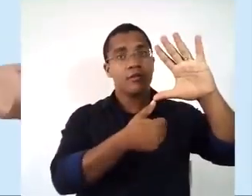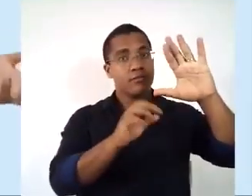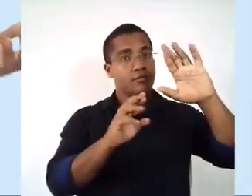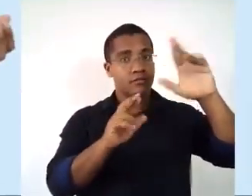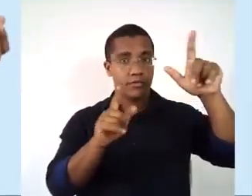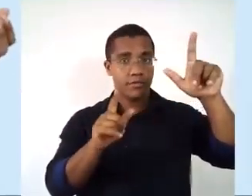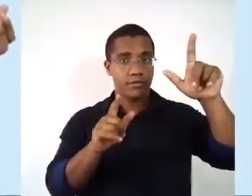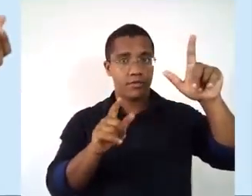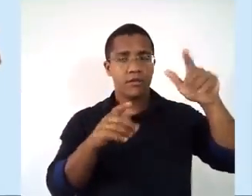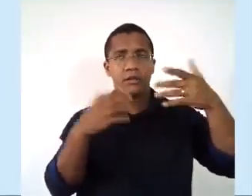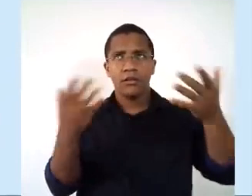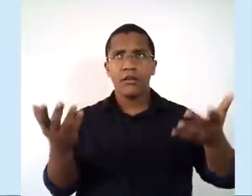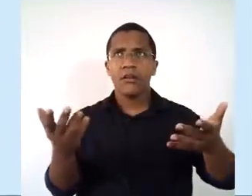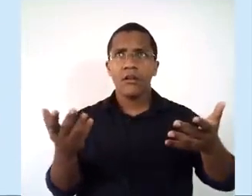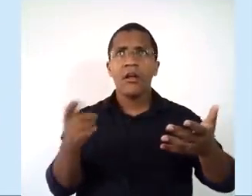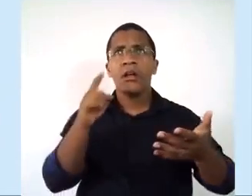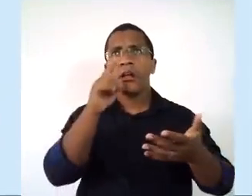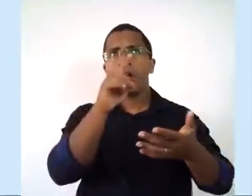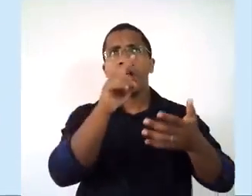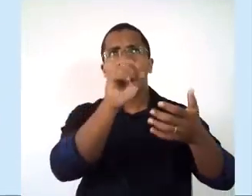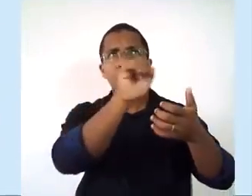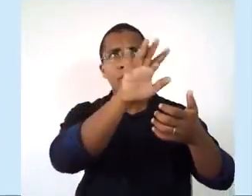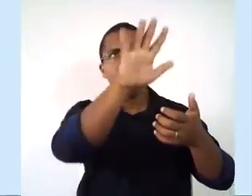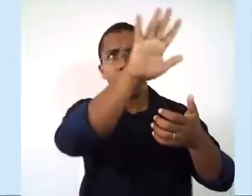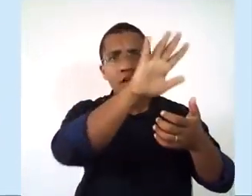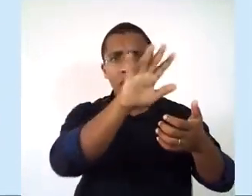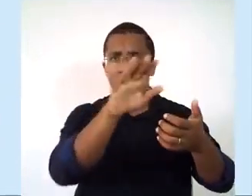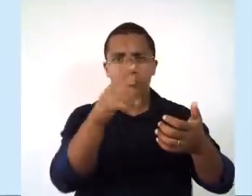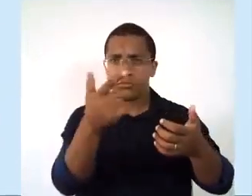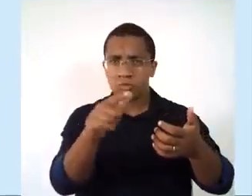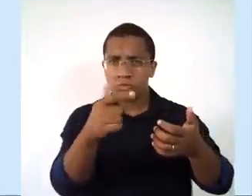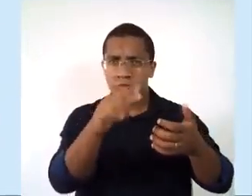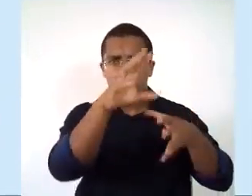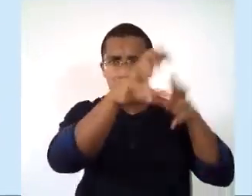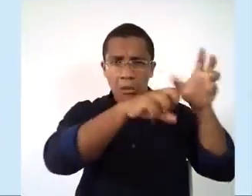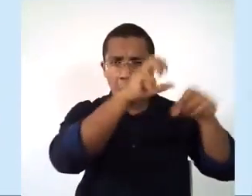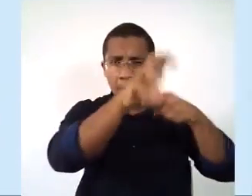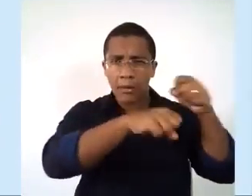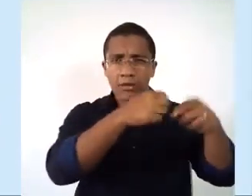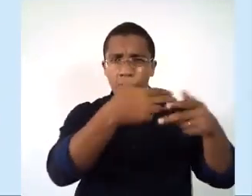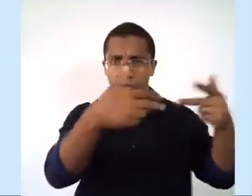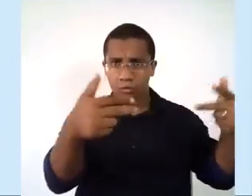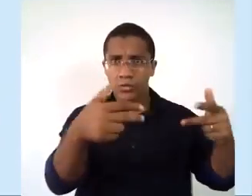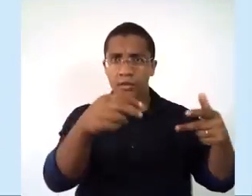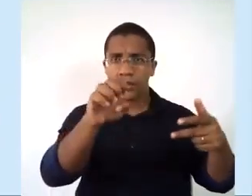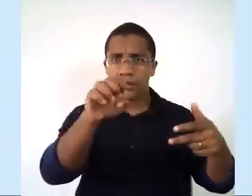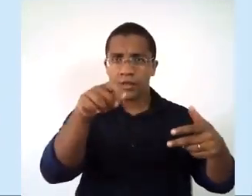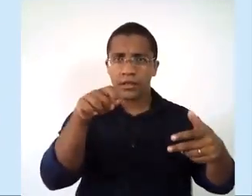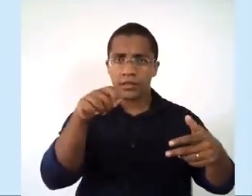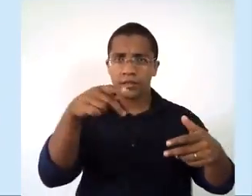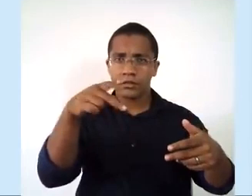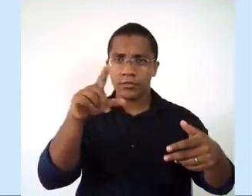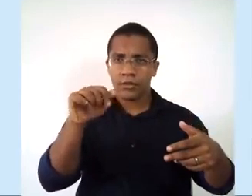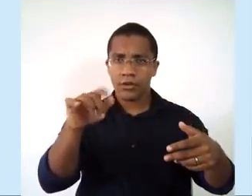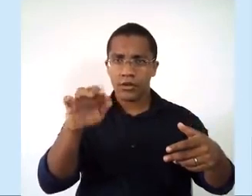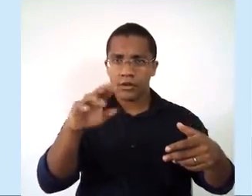quer dizer que na América do Norte não houve exploração, porque houve muita exploração também na América do Norte. Na América do Norte também, outra coisa que a vai ver muito